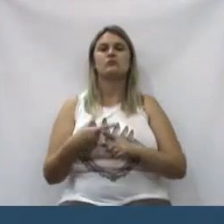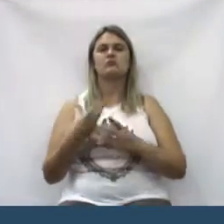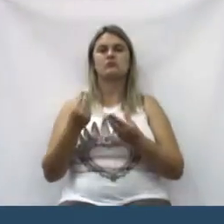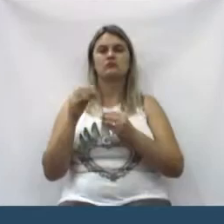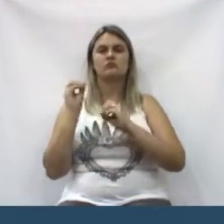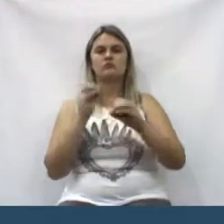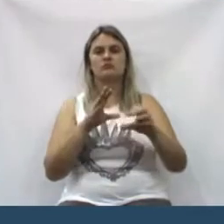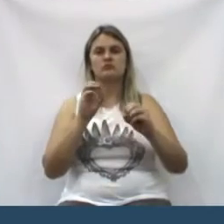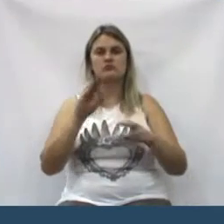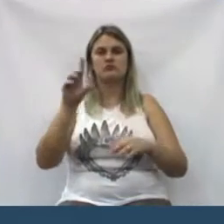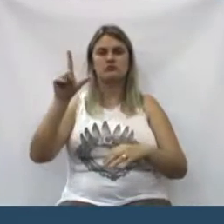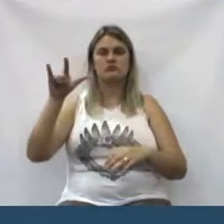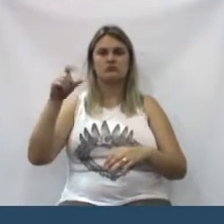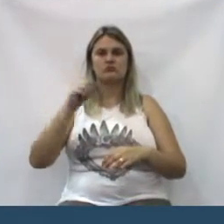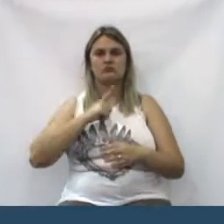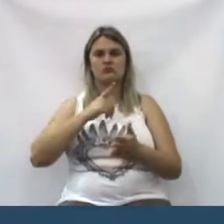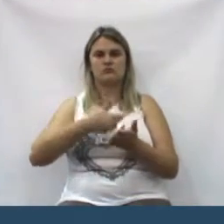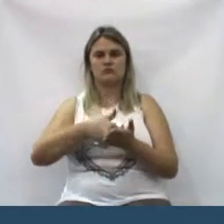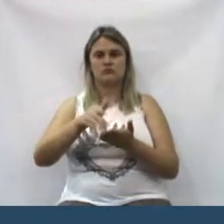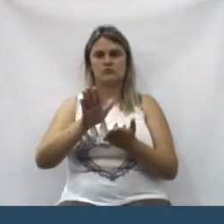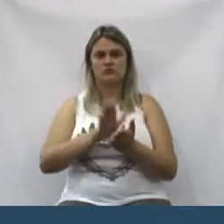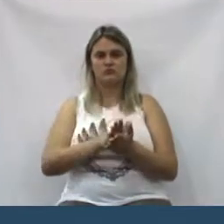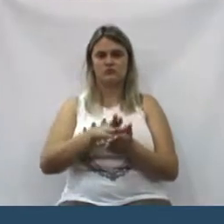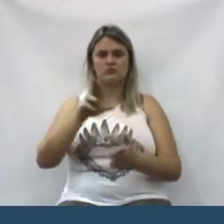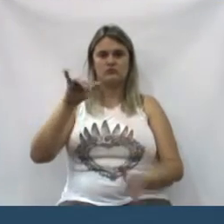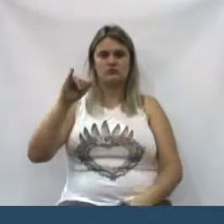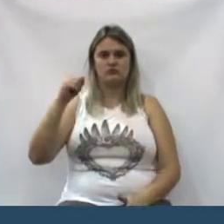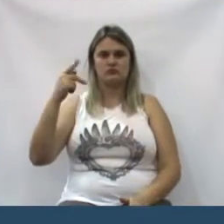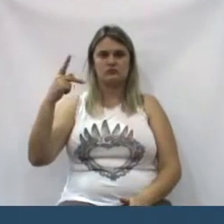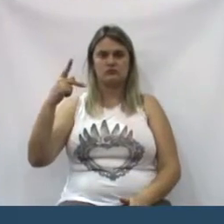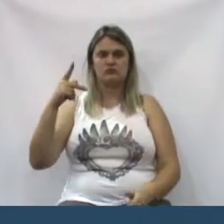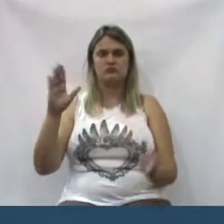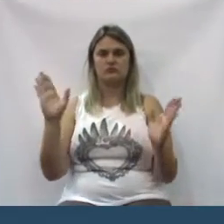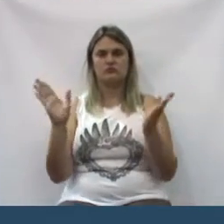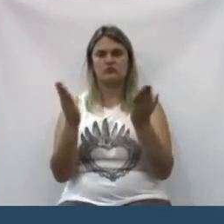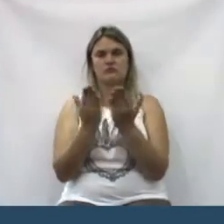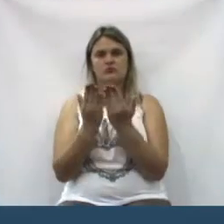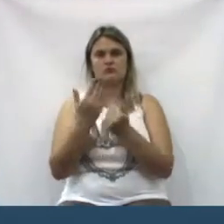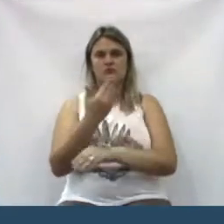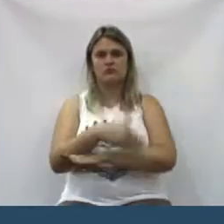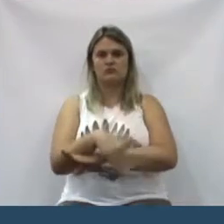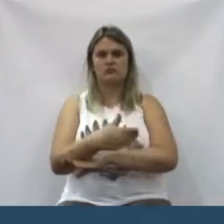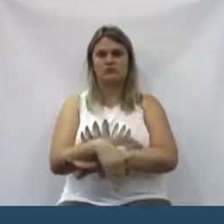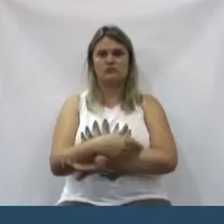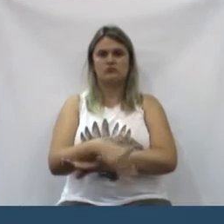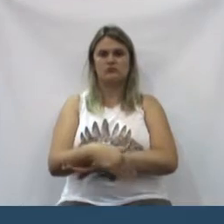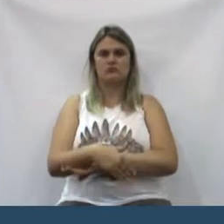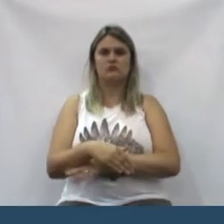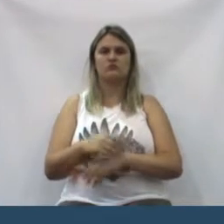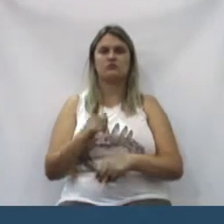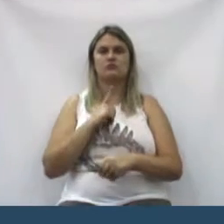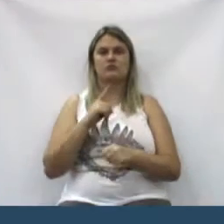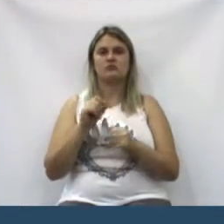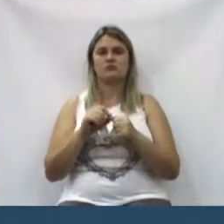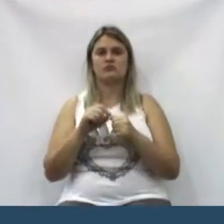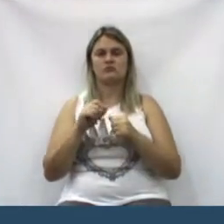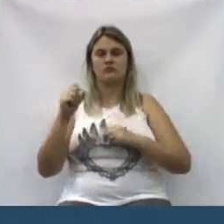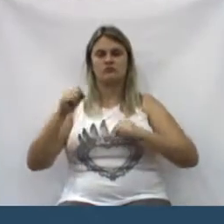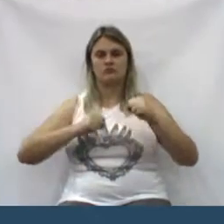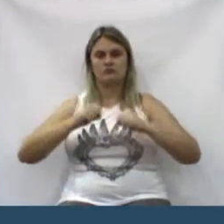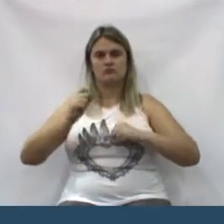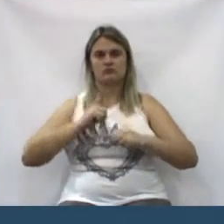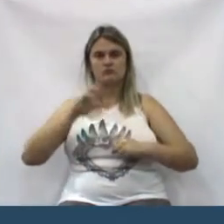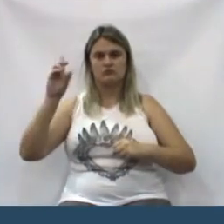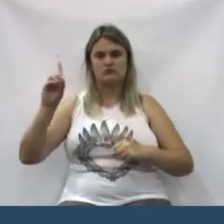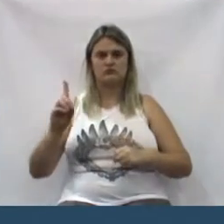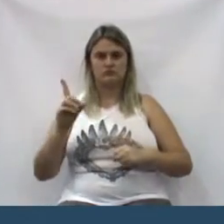estavam jogando muito lixo e estavam sendo multados pelo IAP, e fecharam essa rua até prejudicando, não assim, a empresa, mas tinha todo o